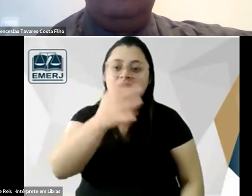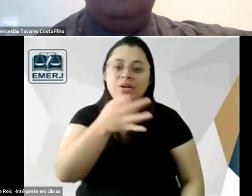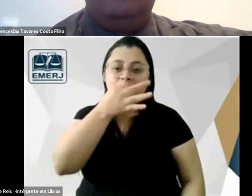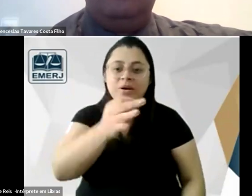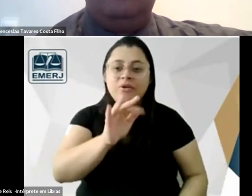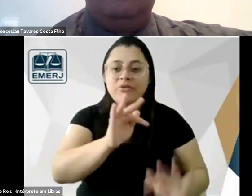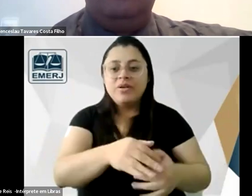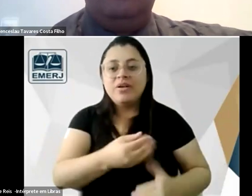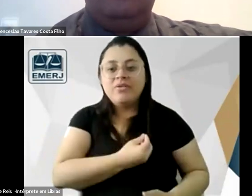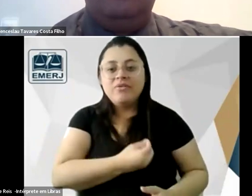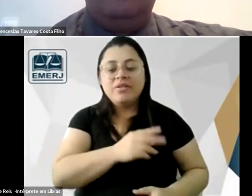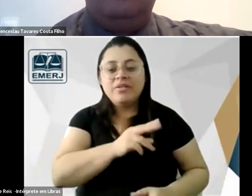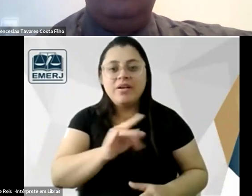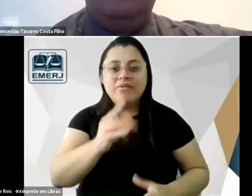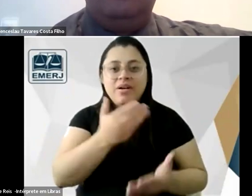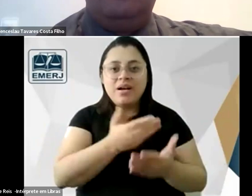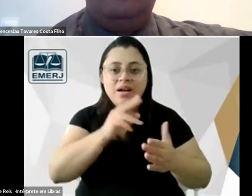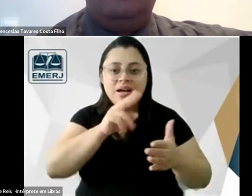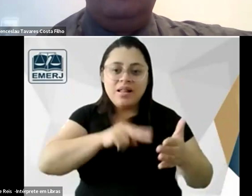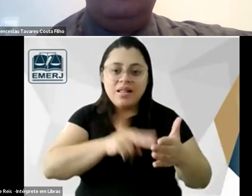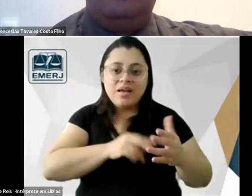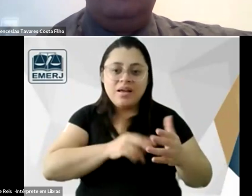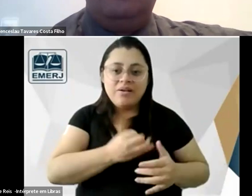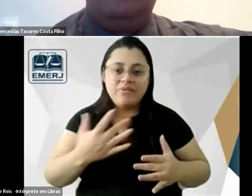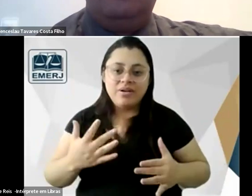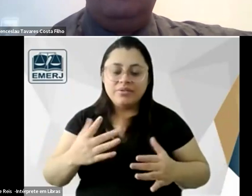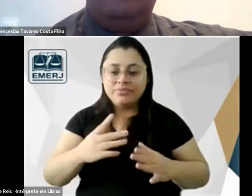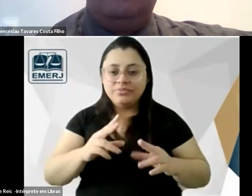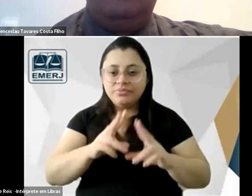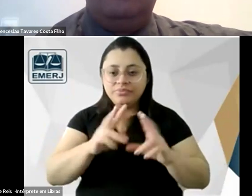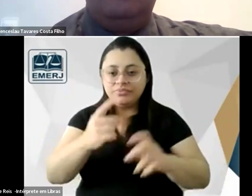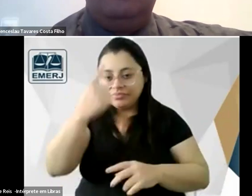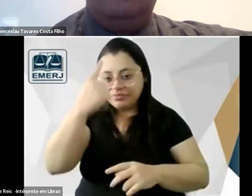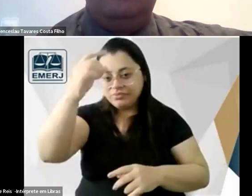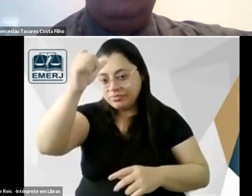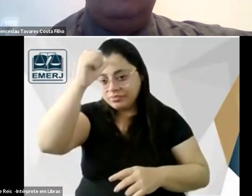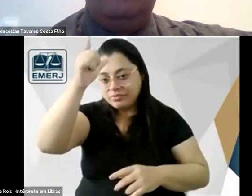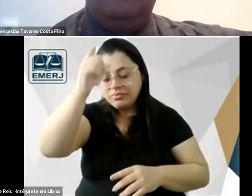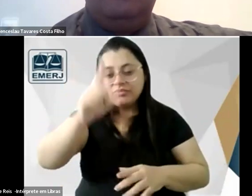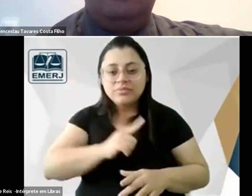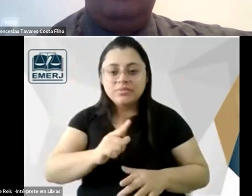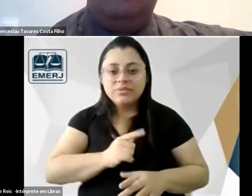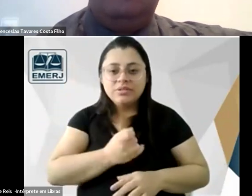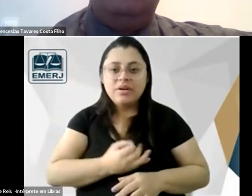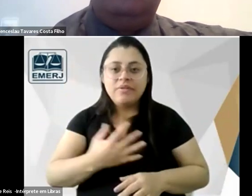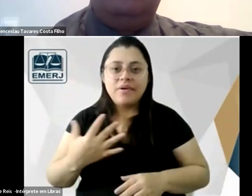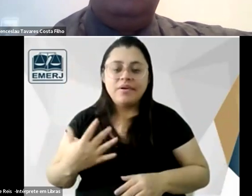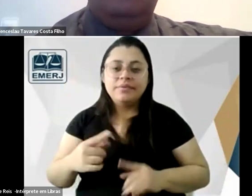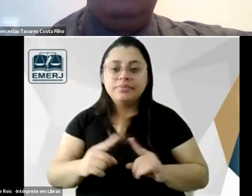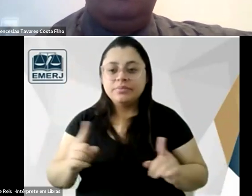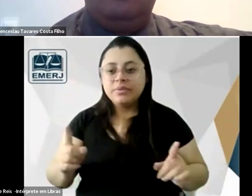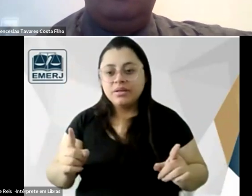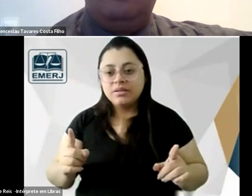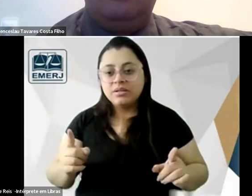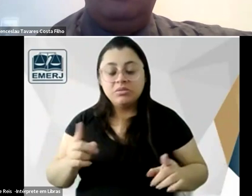realmente vai ler muito Kant e se encanta pelo idealismo alemão nesse ponto também tem Hegel claro mas eu não